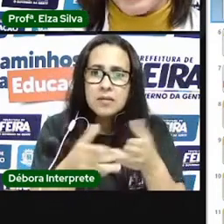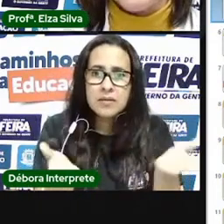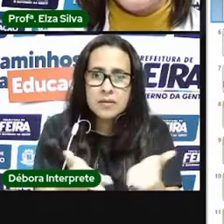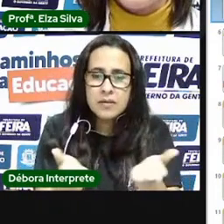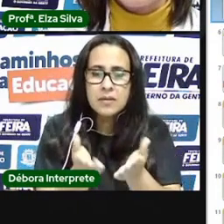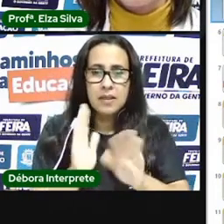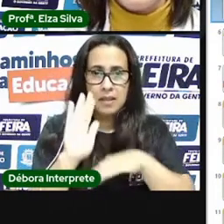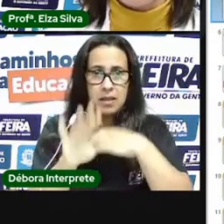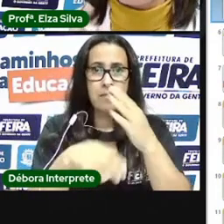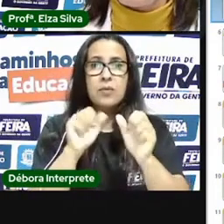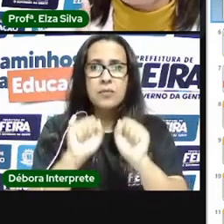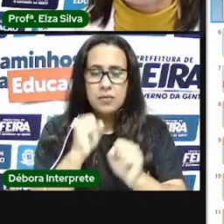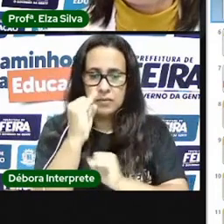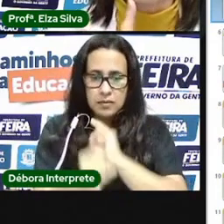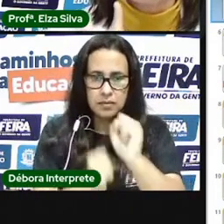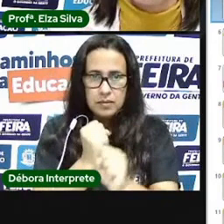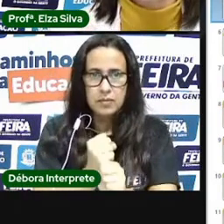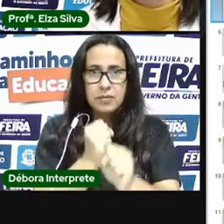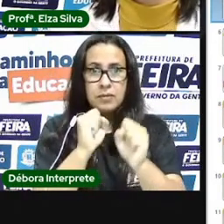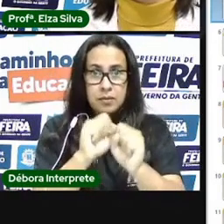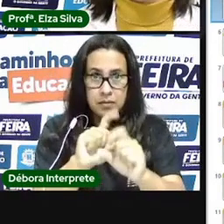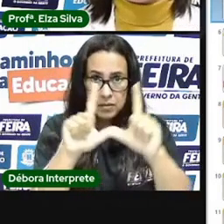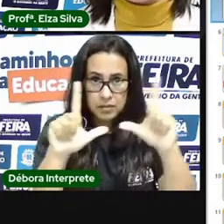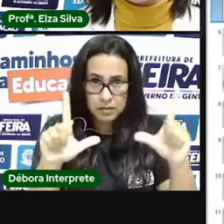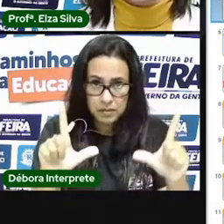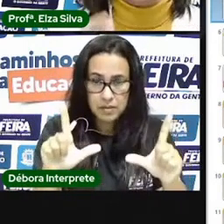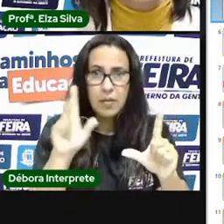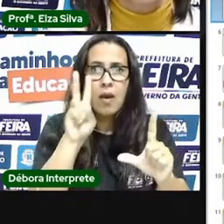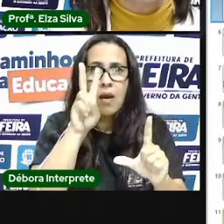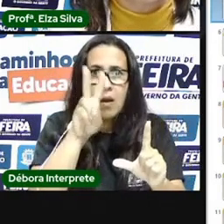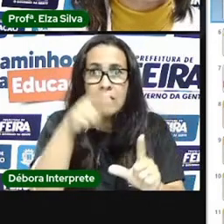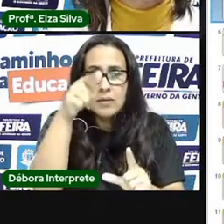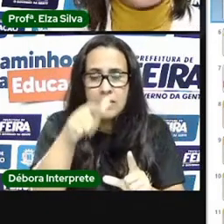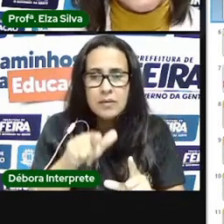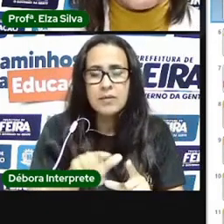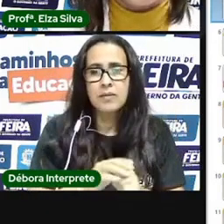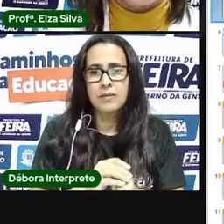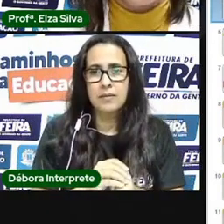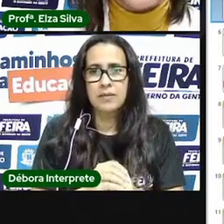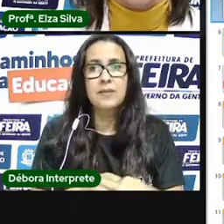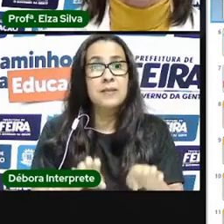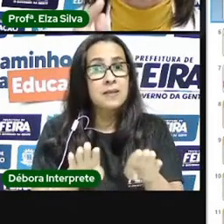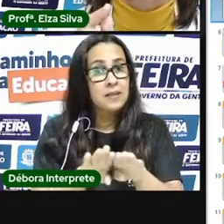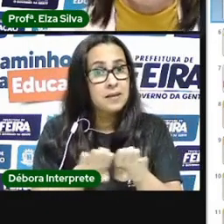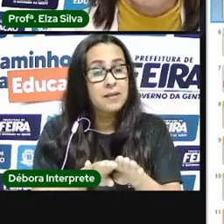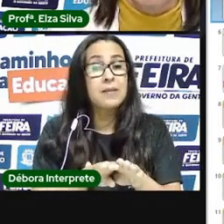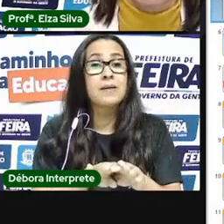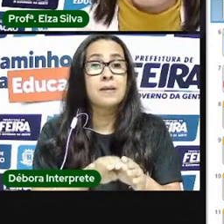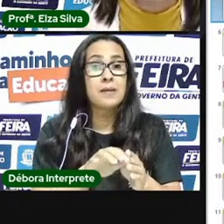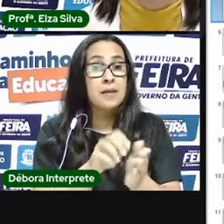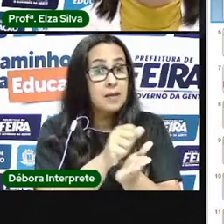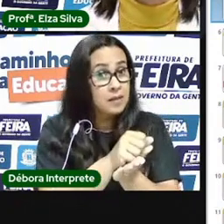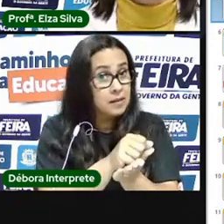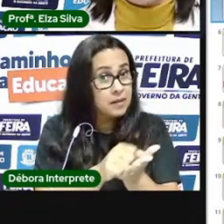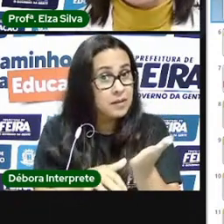comunicar. Realize todas as atividades e eu vou solicitar. porque isso também